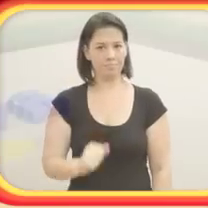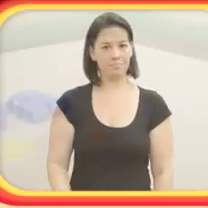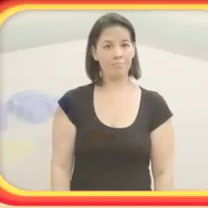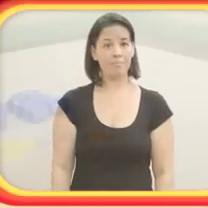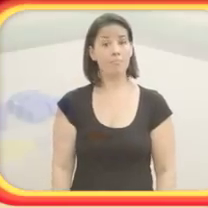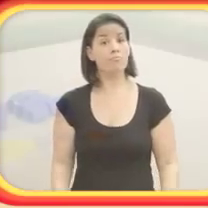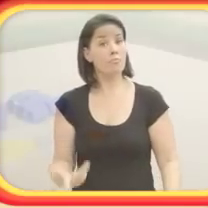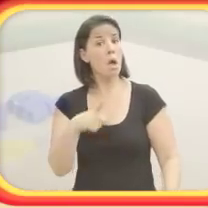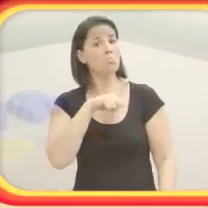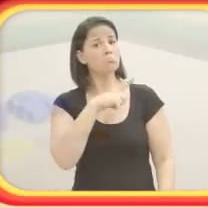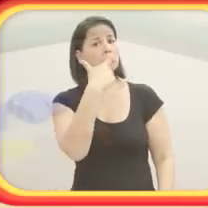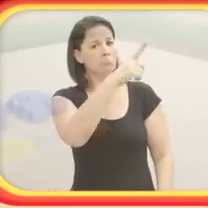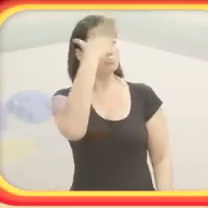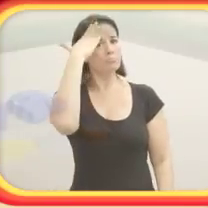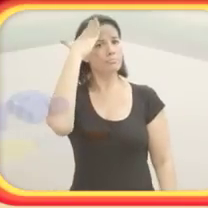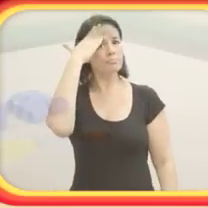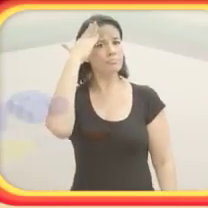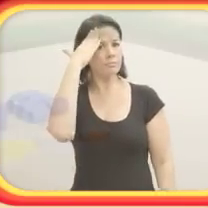mais ela precisa saber?